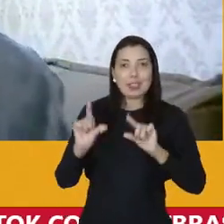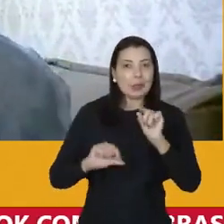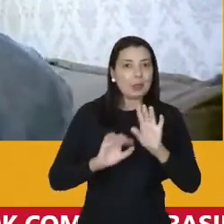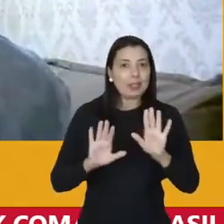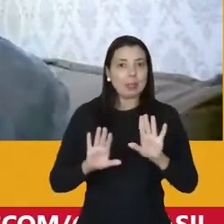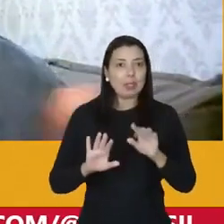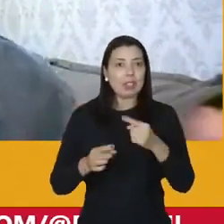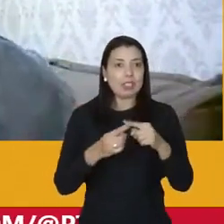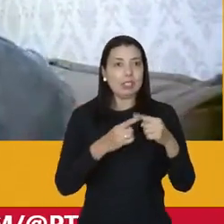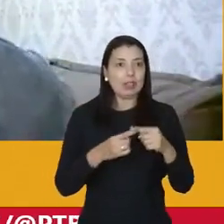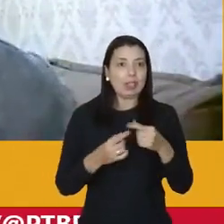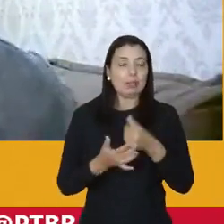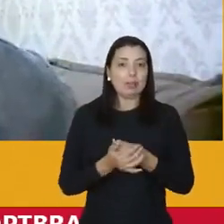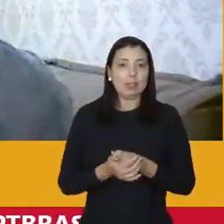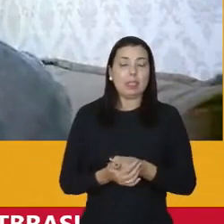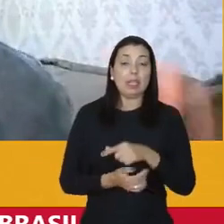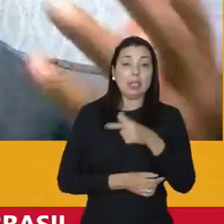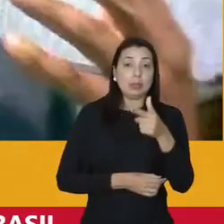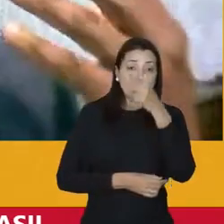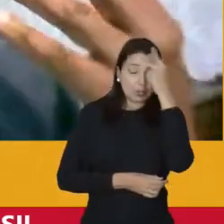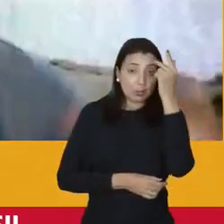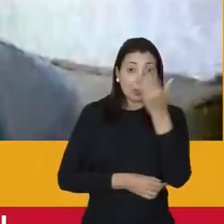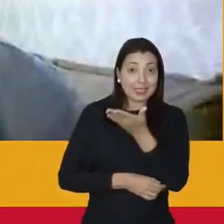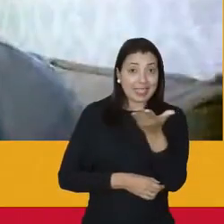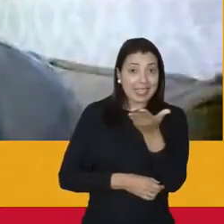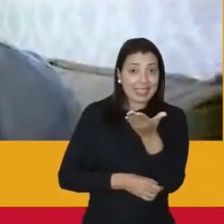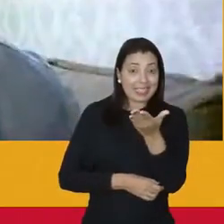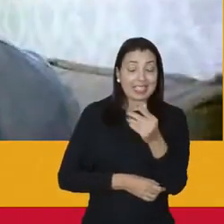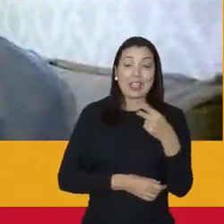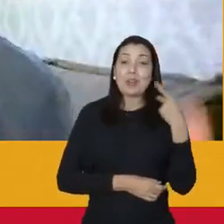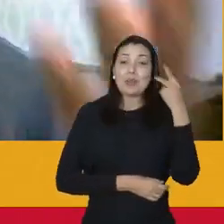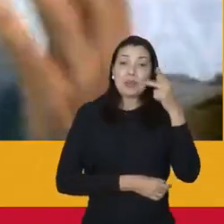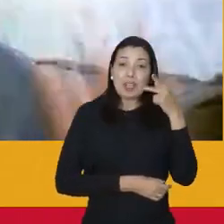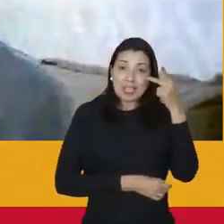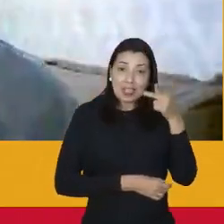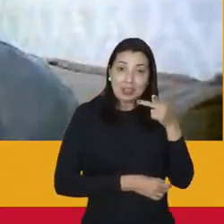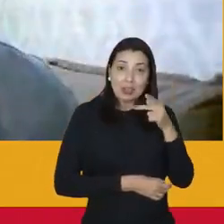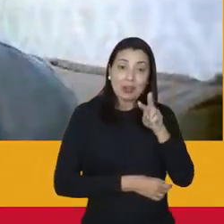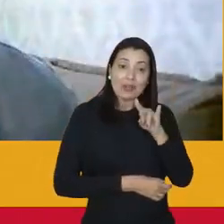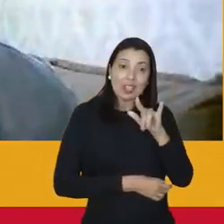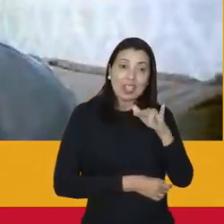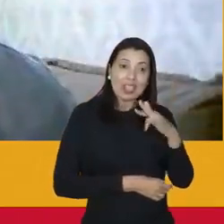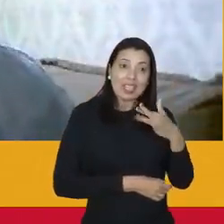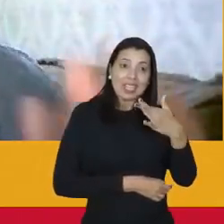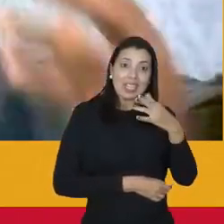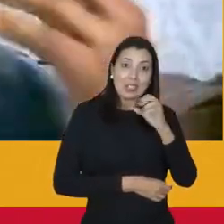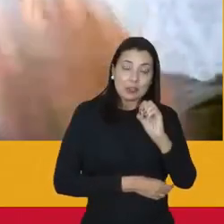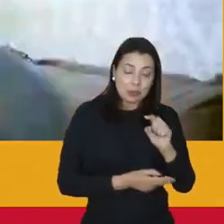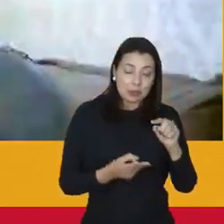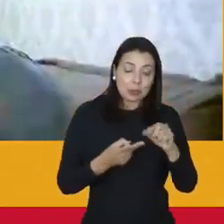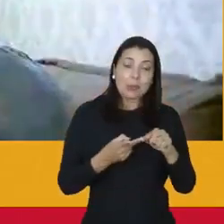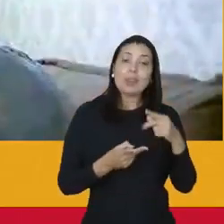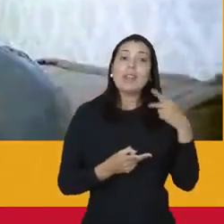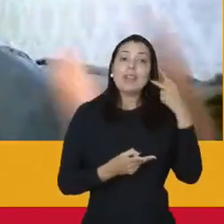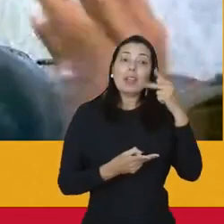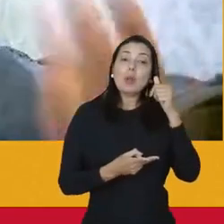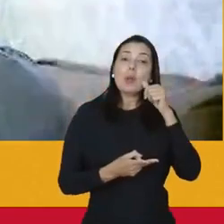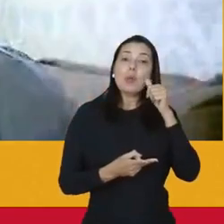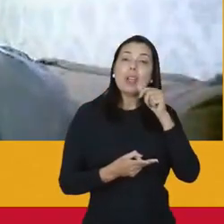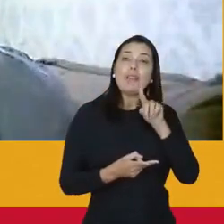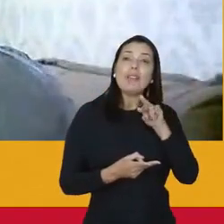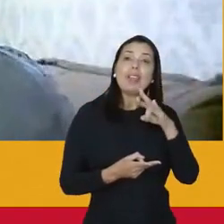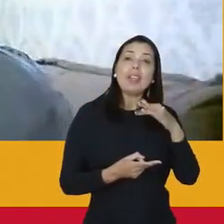mediante a duas figuras como essa o vereador Vinícius Castelo de Olinda a vereadora